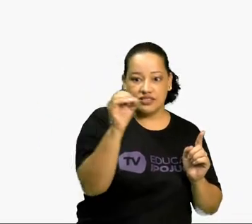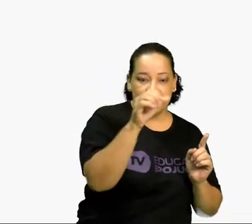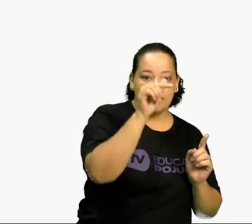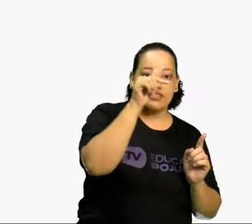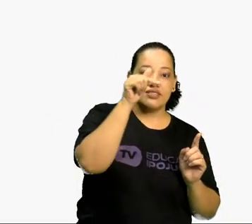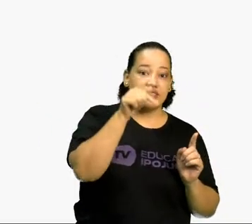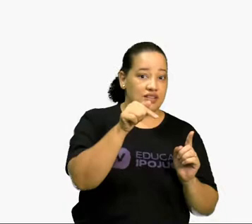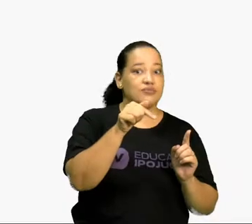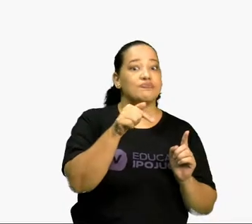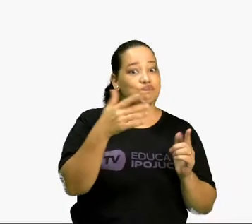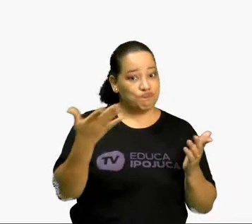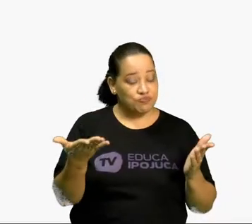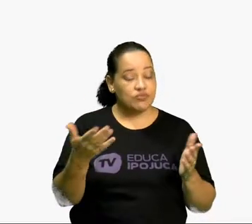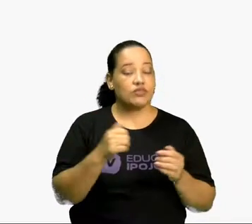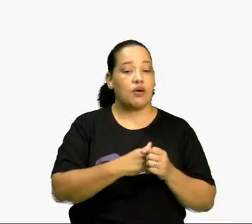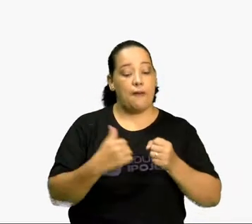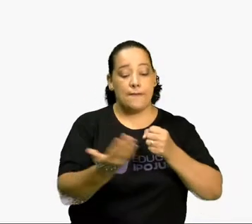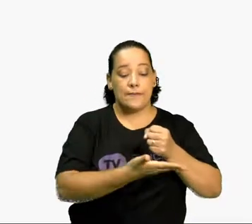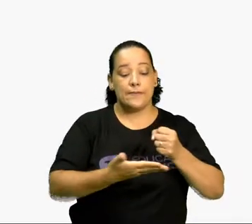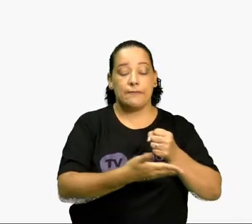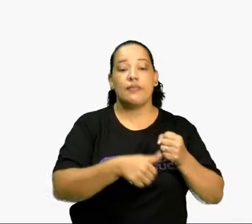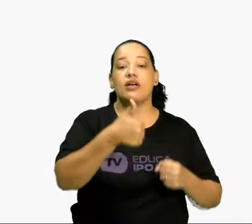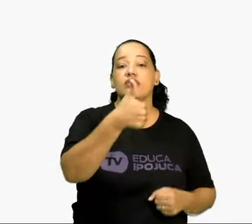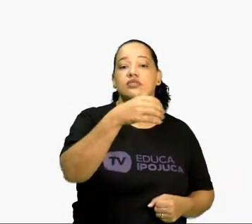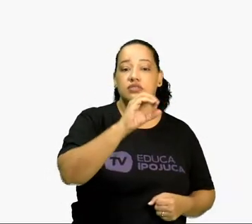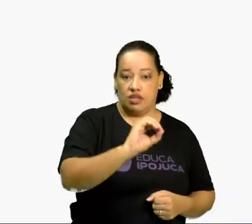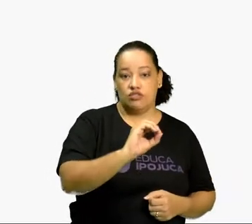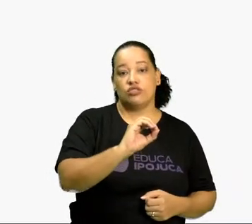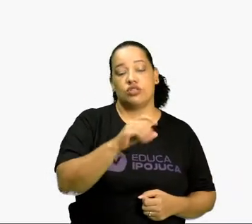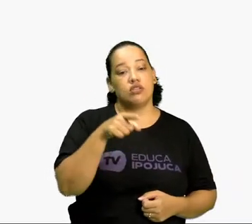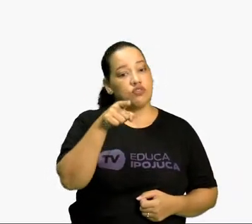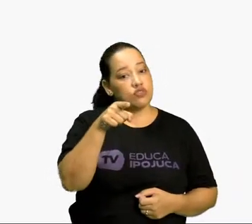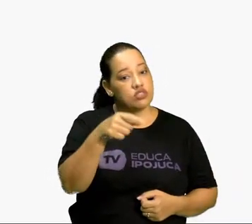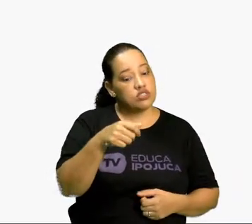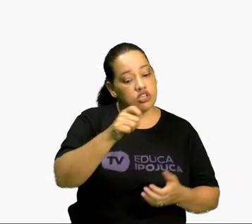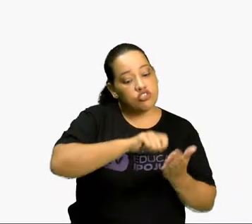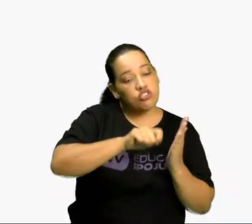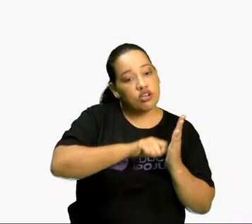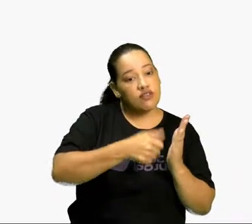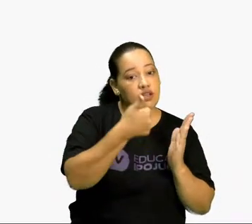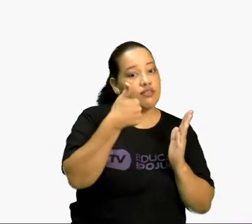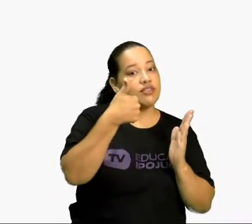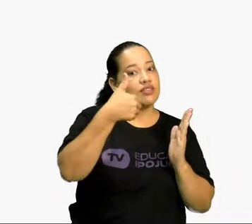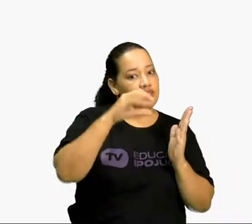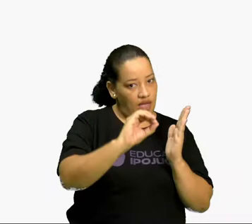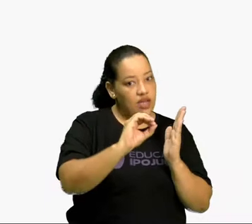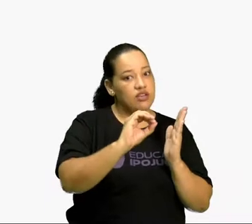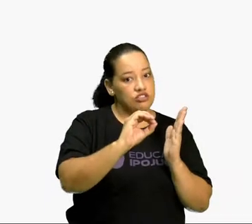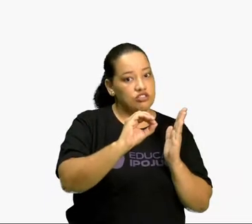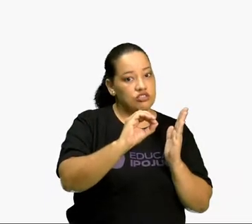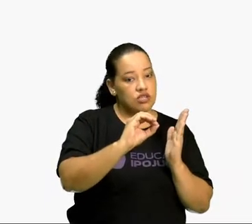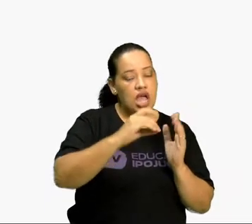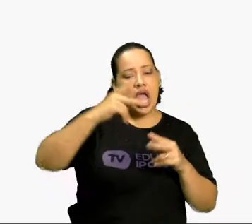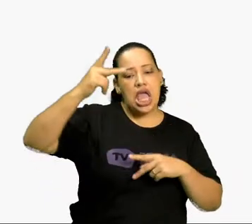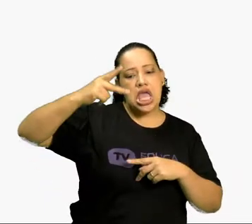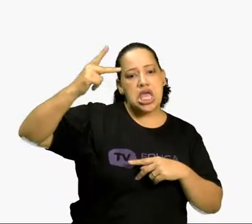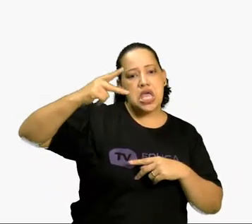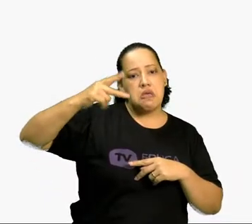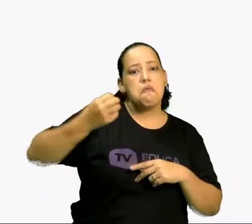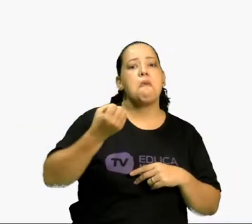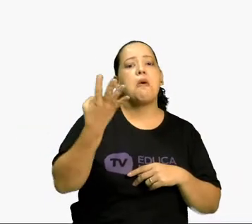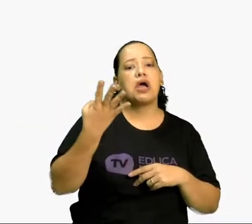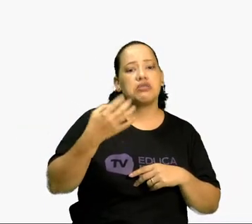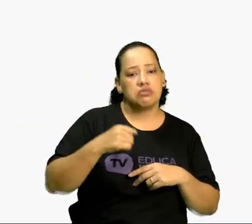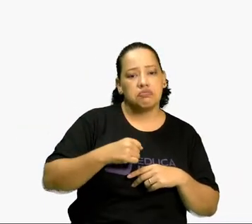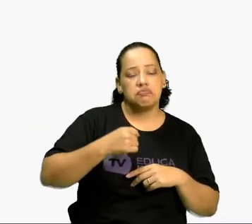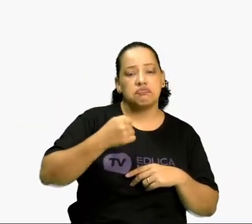é a base 10. Então, você vai colocar 10. E o expoente vai ser justamente a quantidade